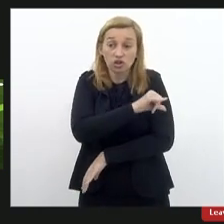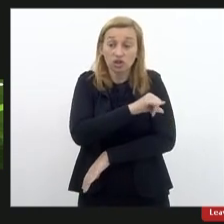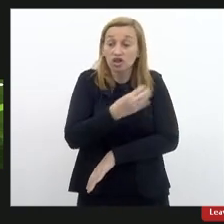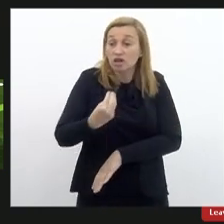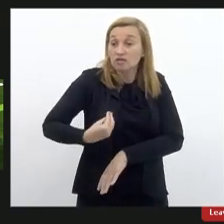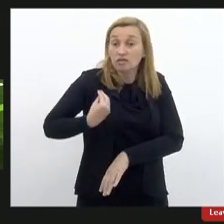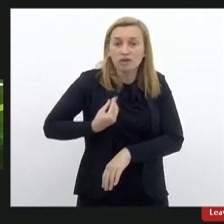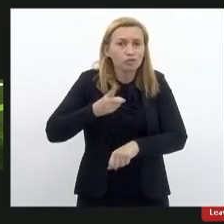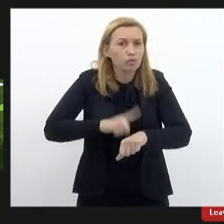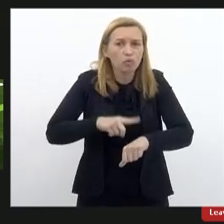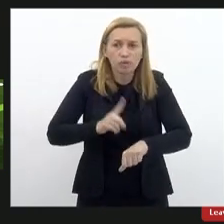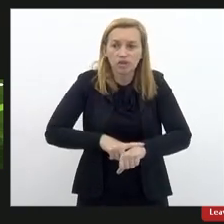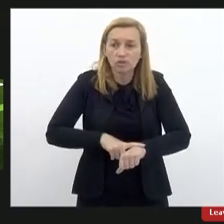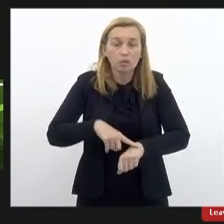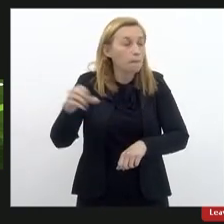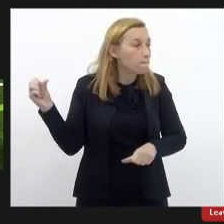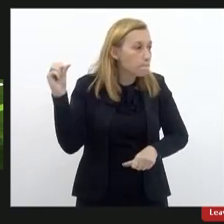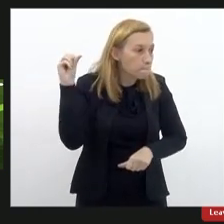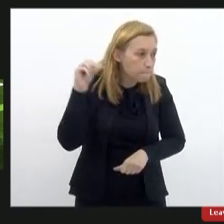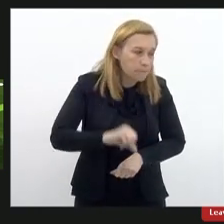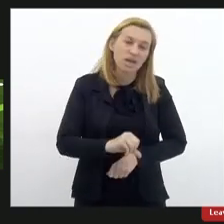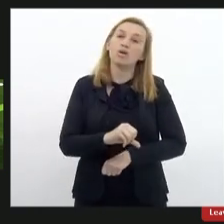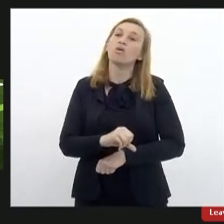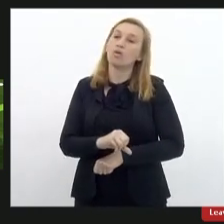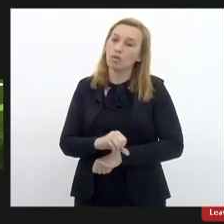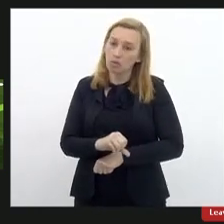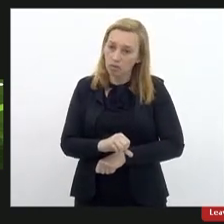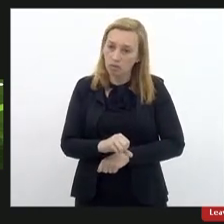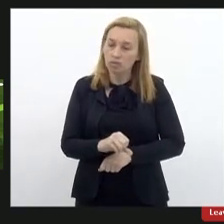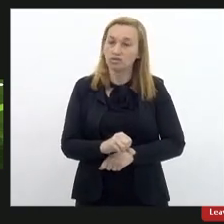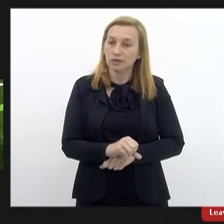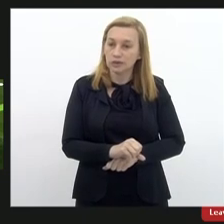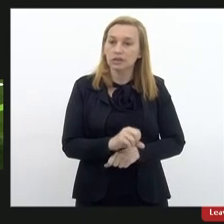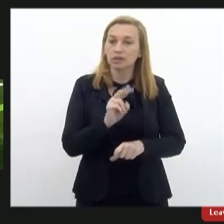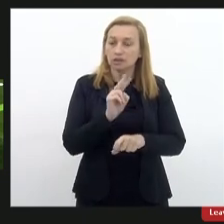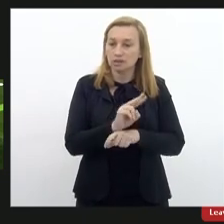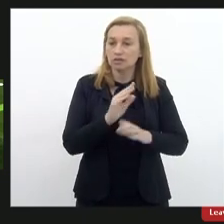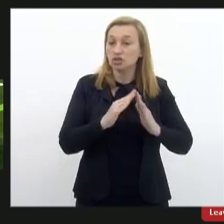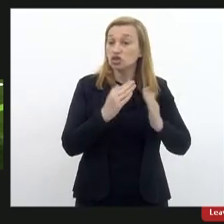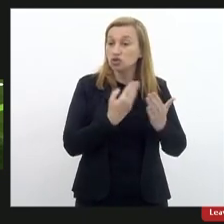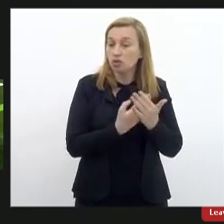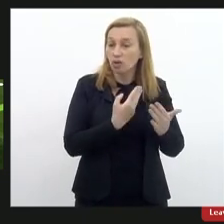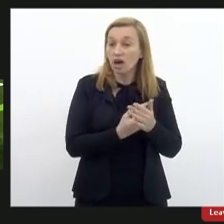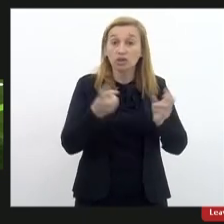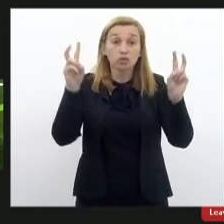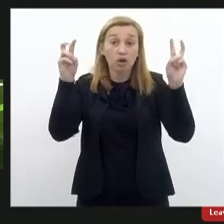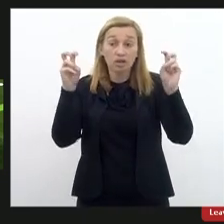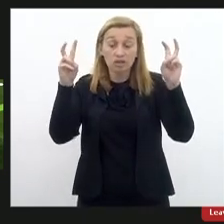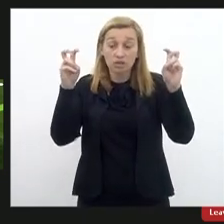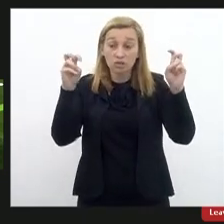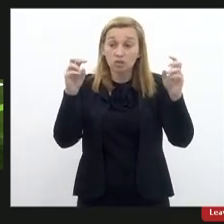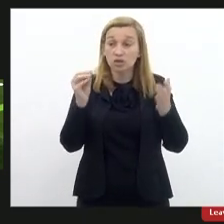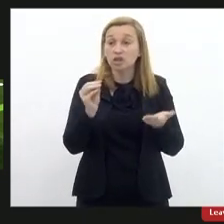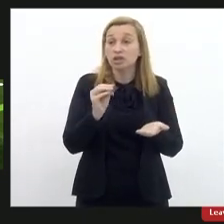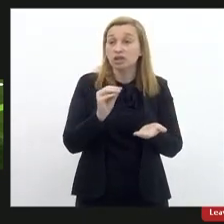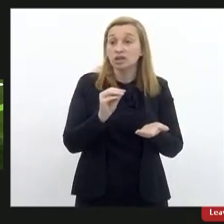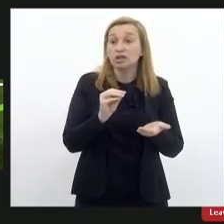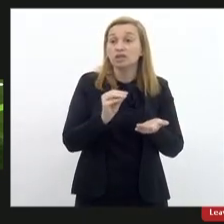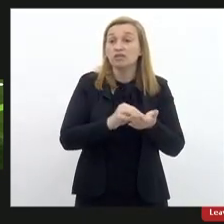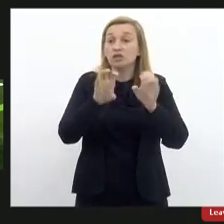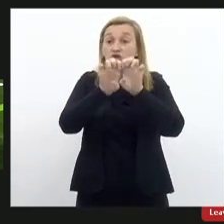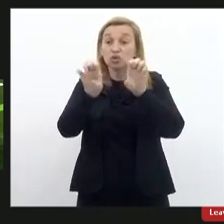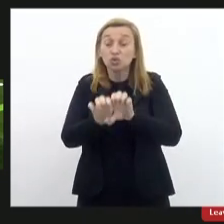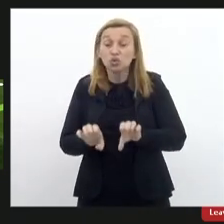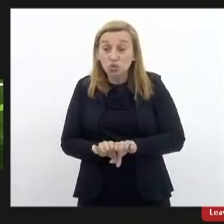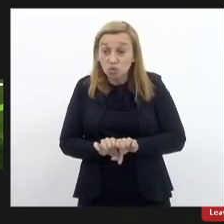vivendo um momento pior da inspeção escolar em se tratando da questão da infraestrutura e